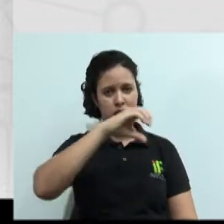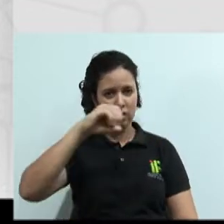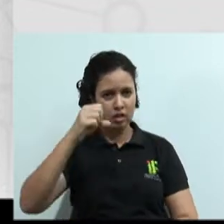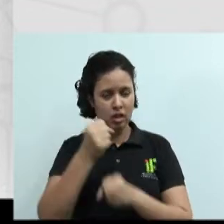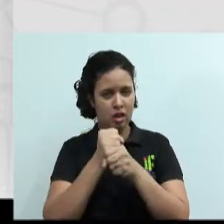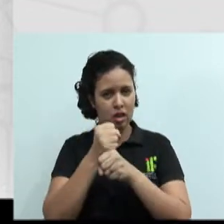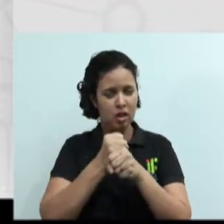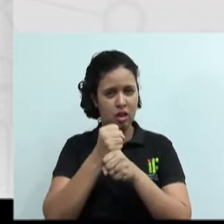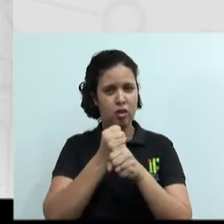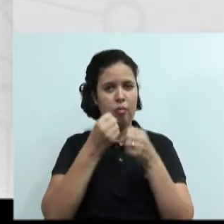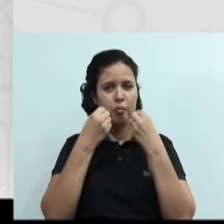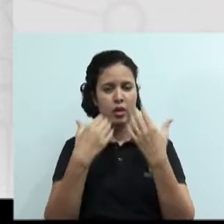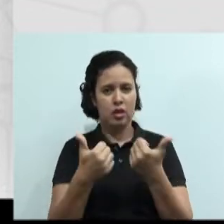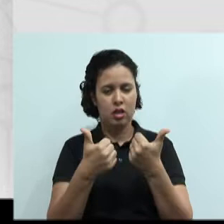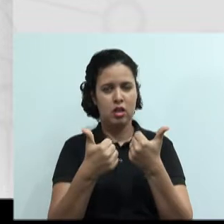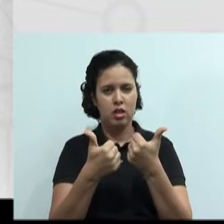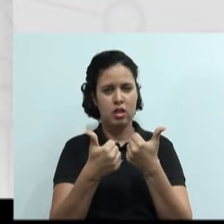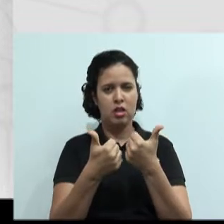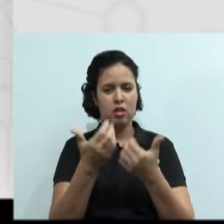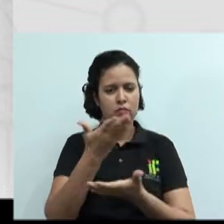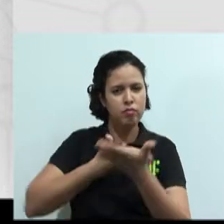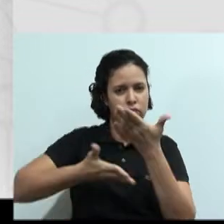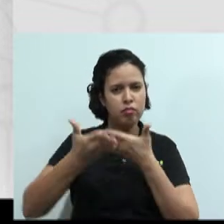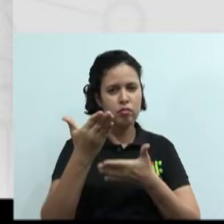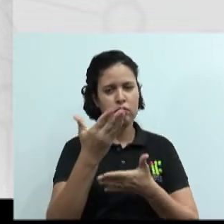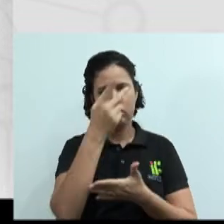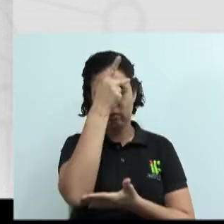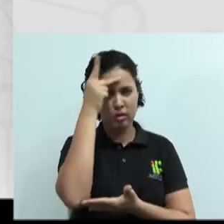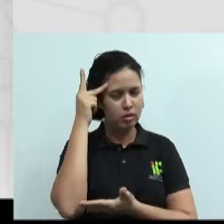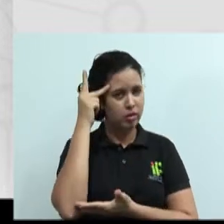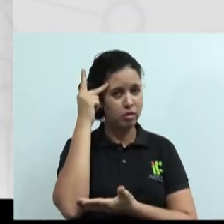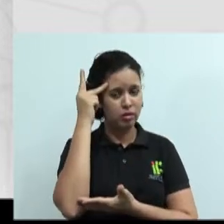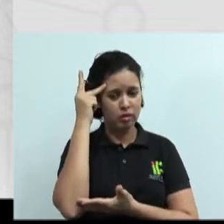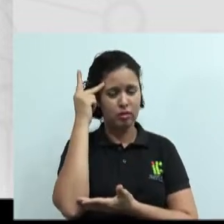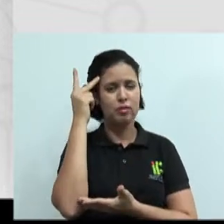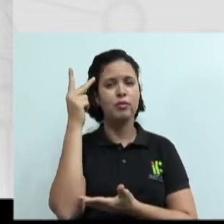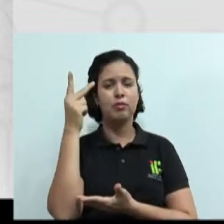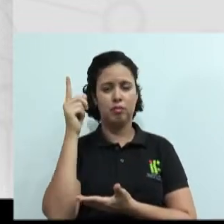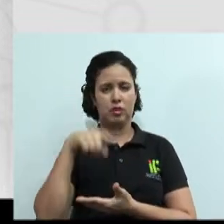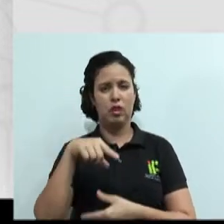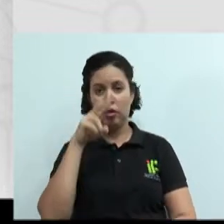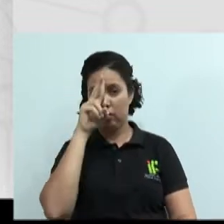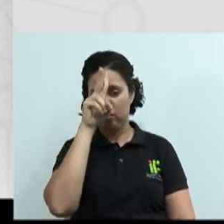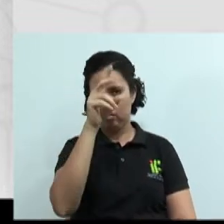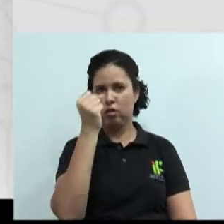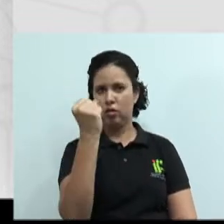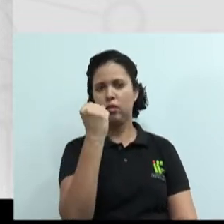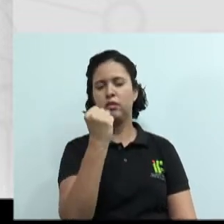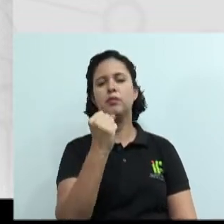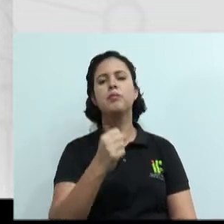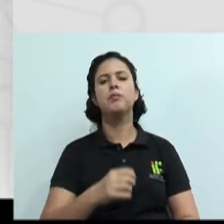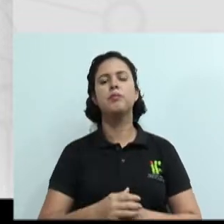cultive pessoas. Bem forte esse provérbio aí, né professor Alberto? Com certeza.